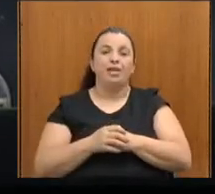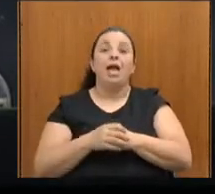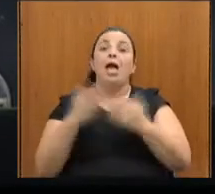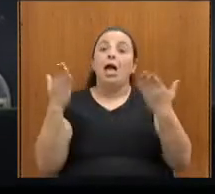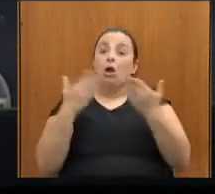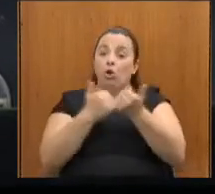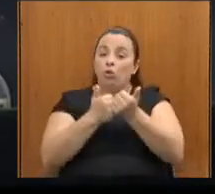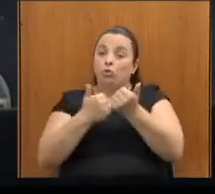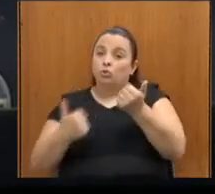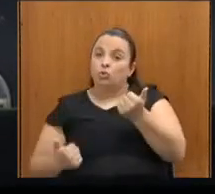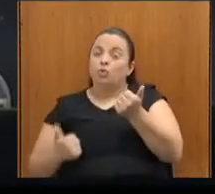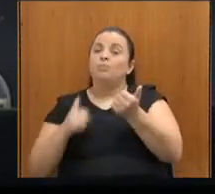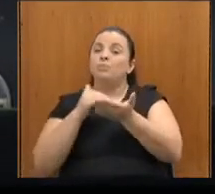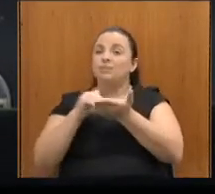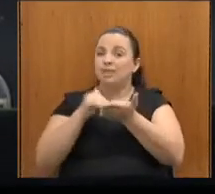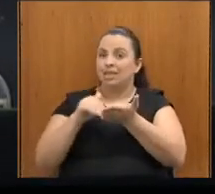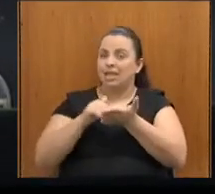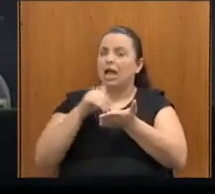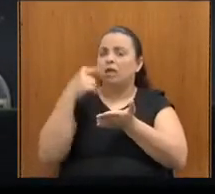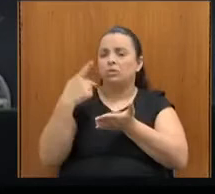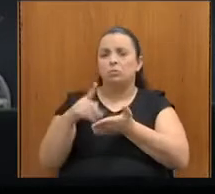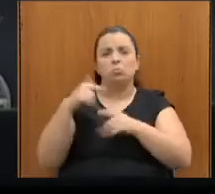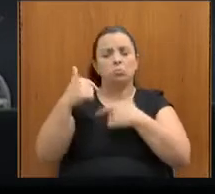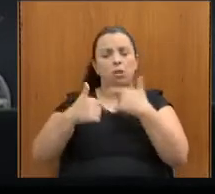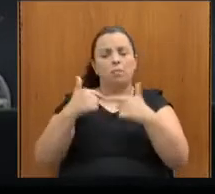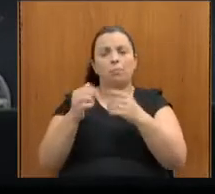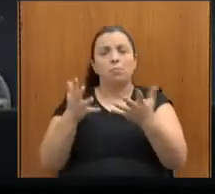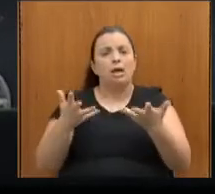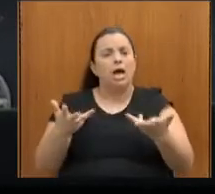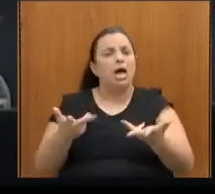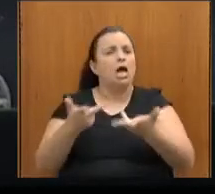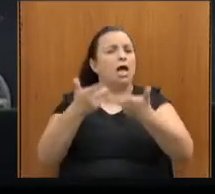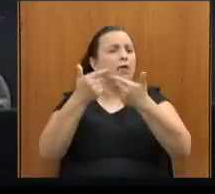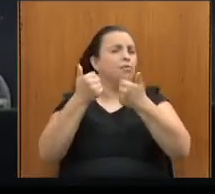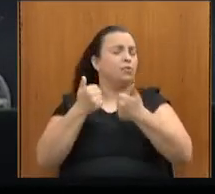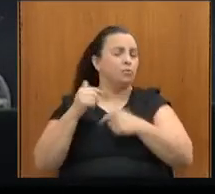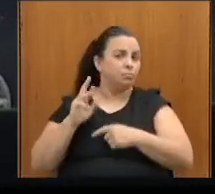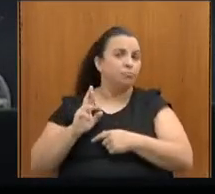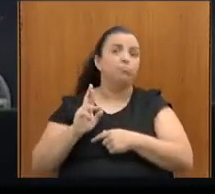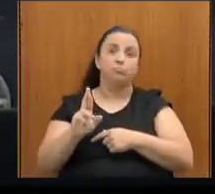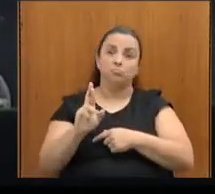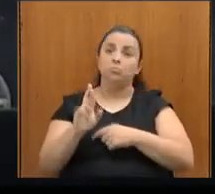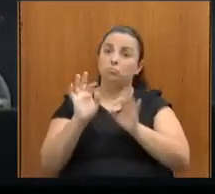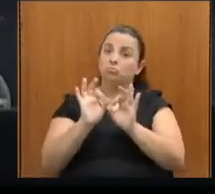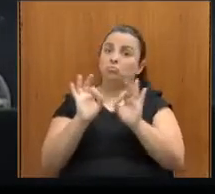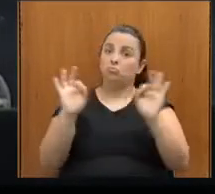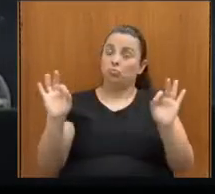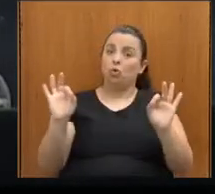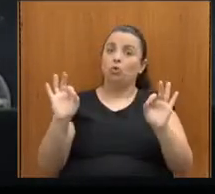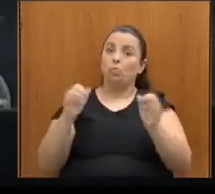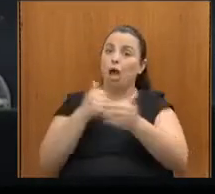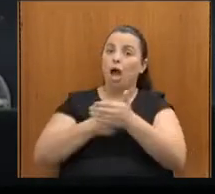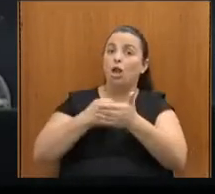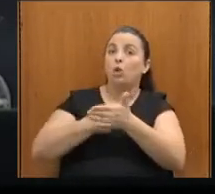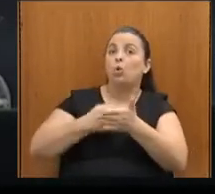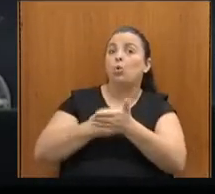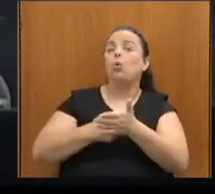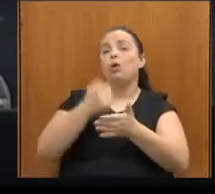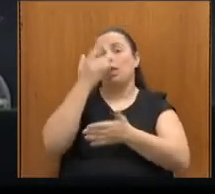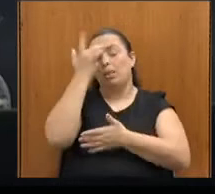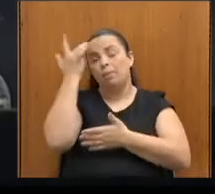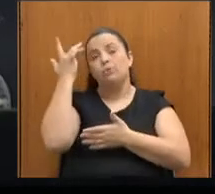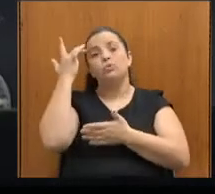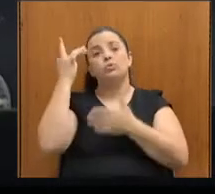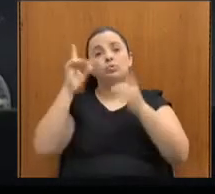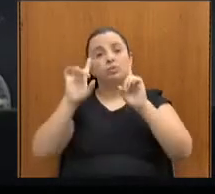fazendo também um trabalho maravilhoso, representando muito bem a luta da pessoa com deficiência. A